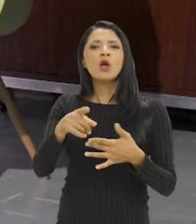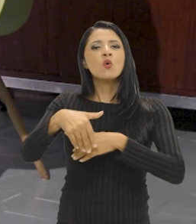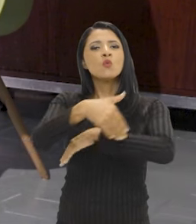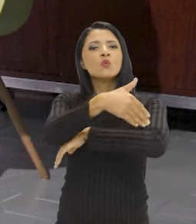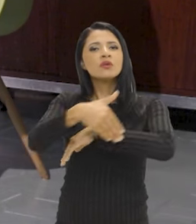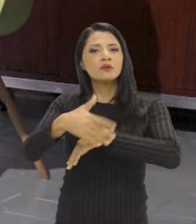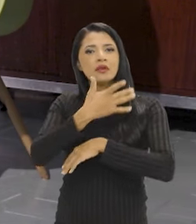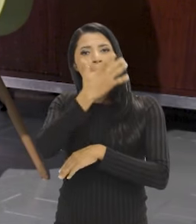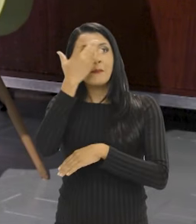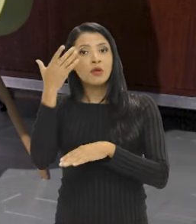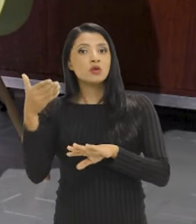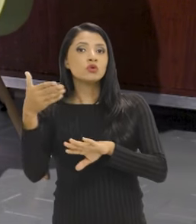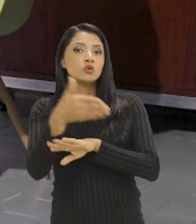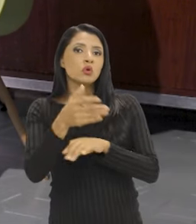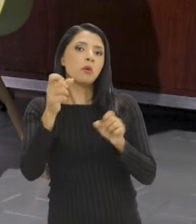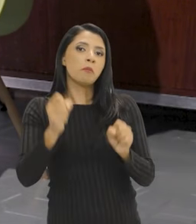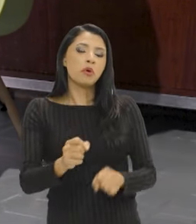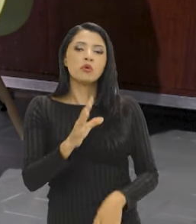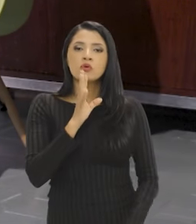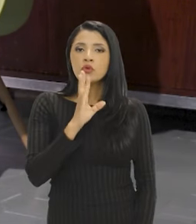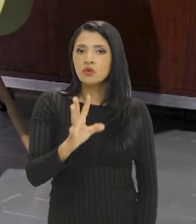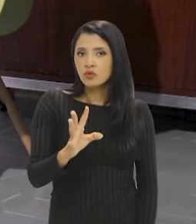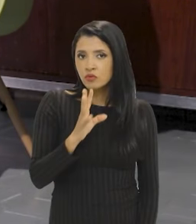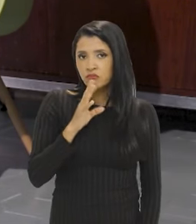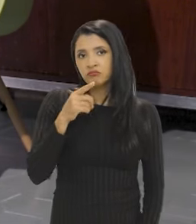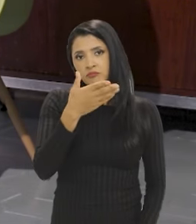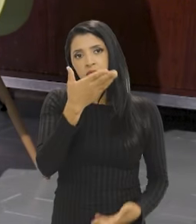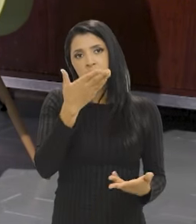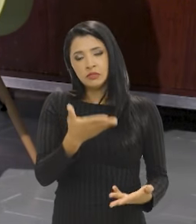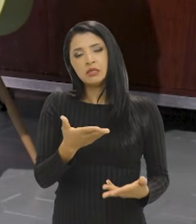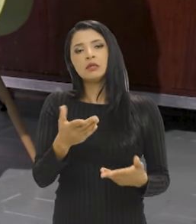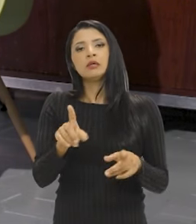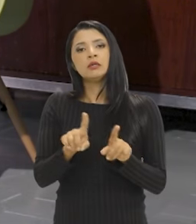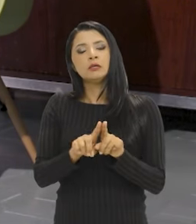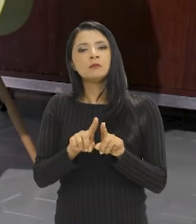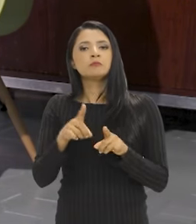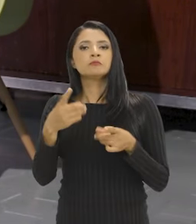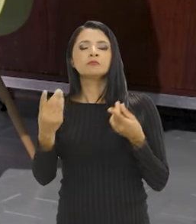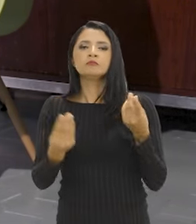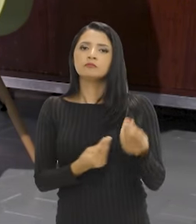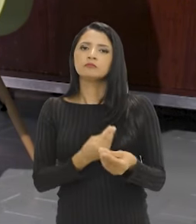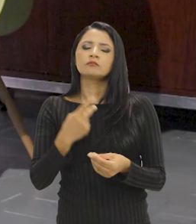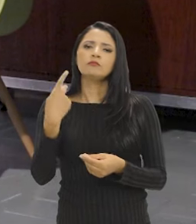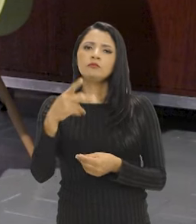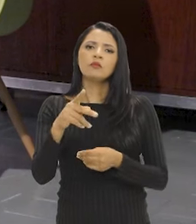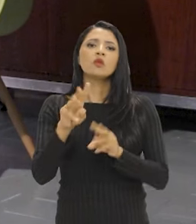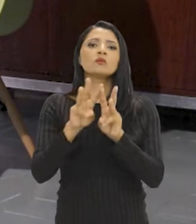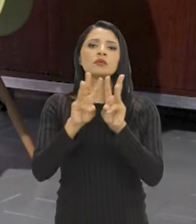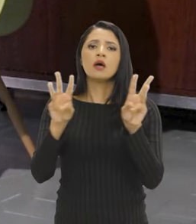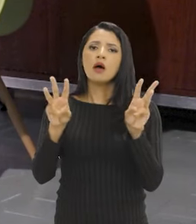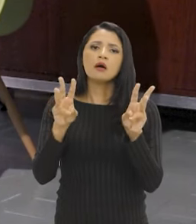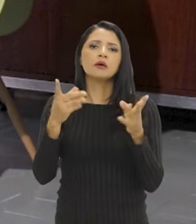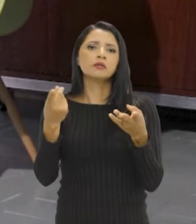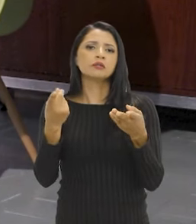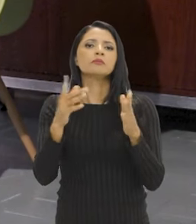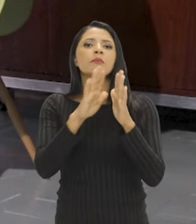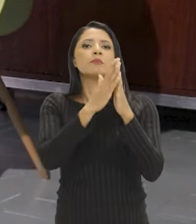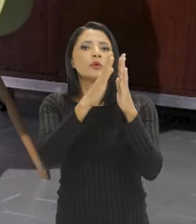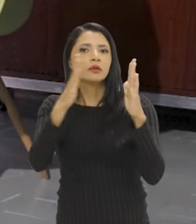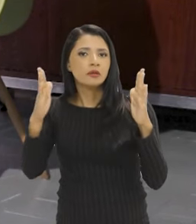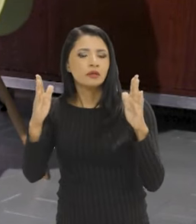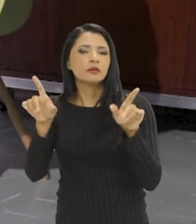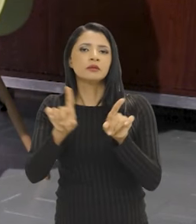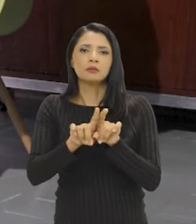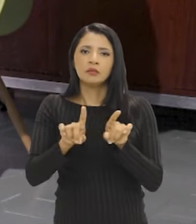deixasse então os endereços para que as pessoas possam conhecer um pouco mais do arquivo, os sites, enfim,